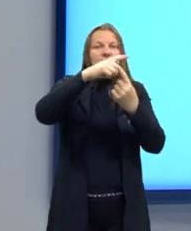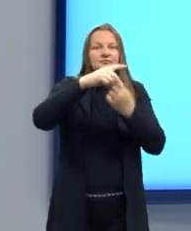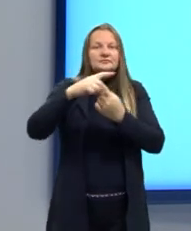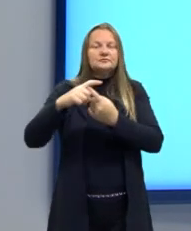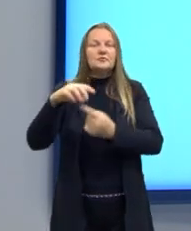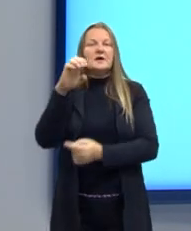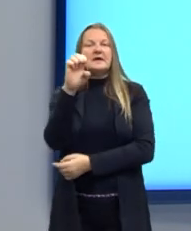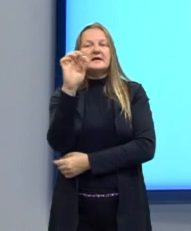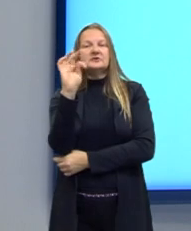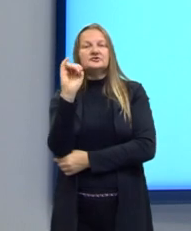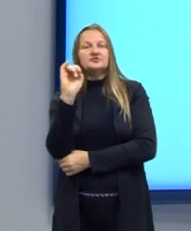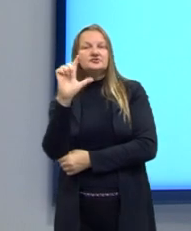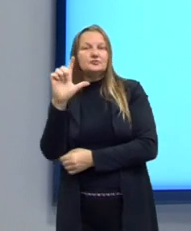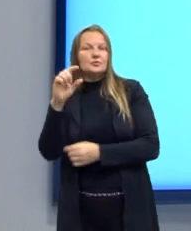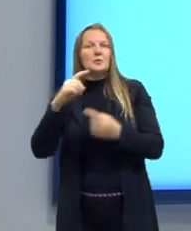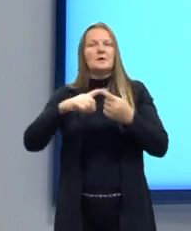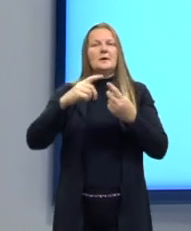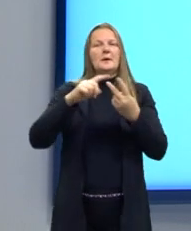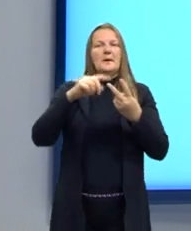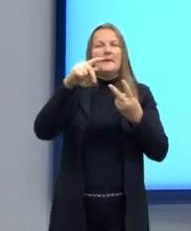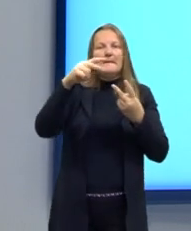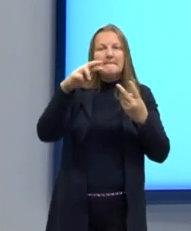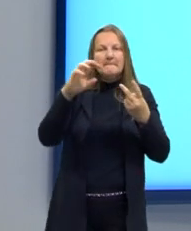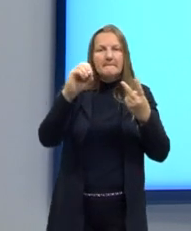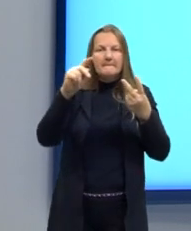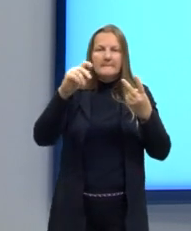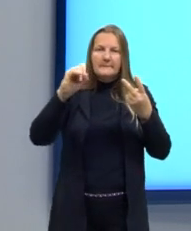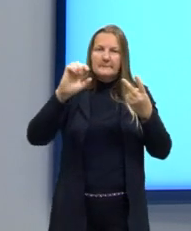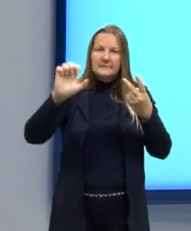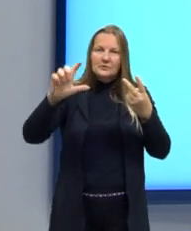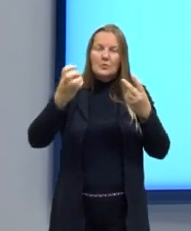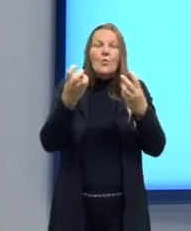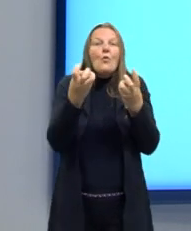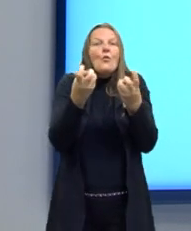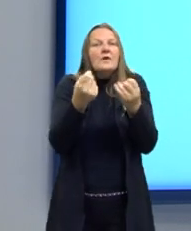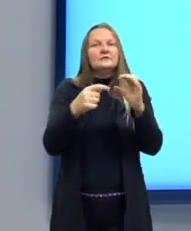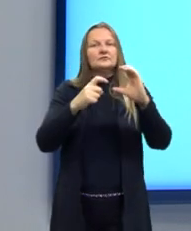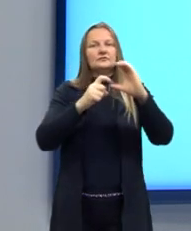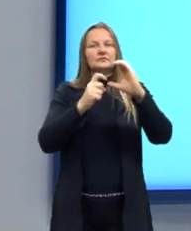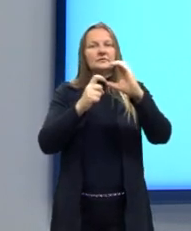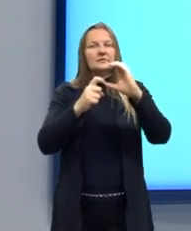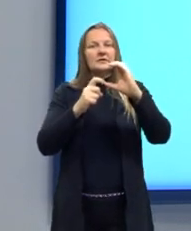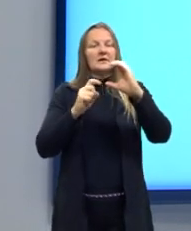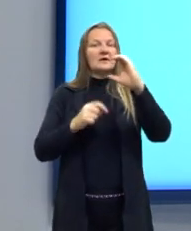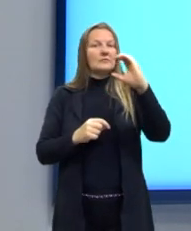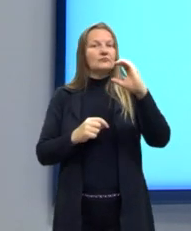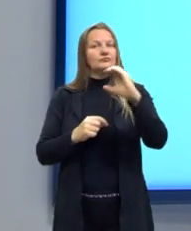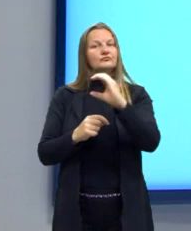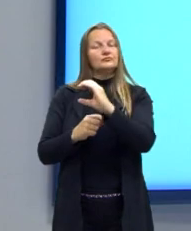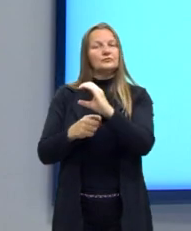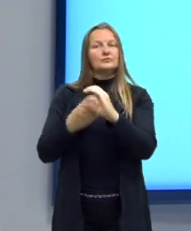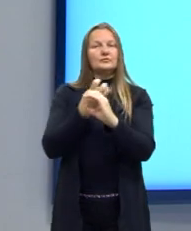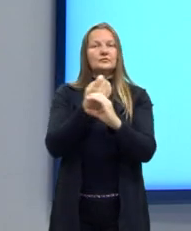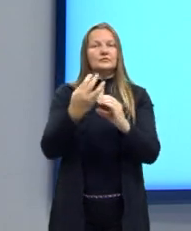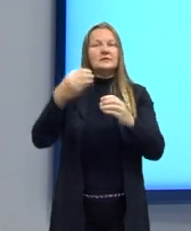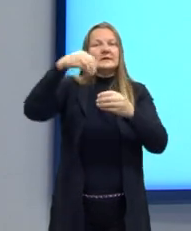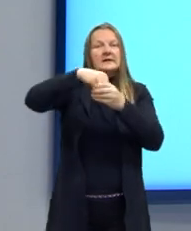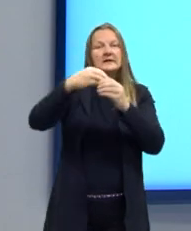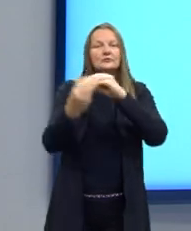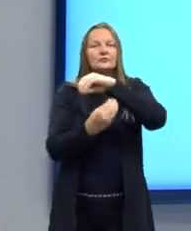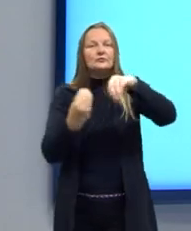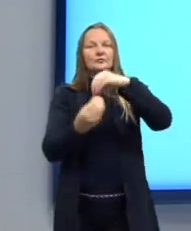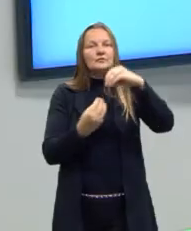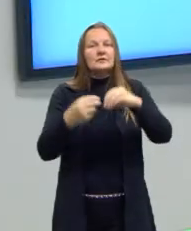etil, propil, na forma de ramificação, identificando que essa ramificação, ela está presente no nitrogênio,